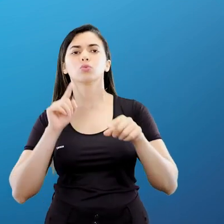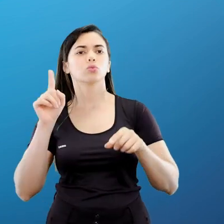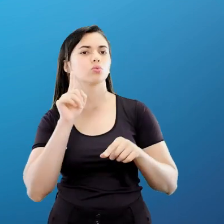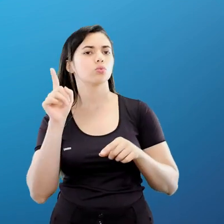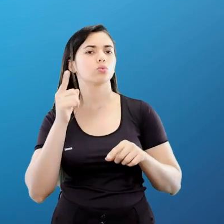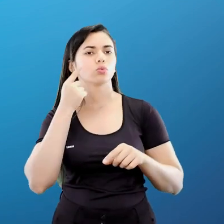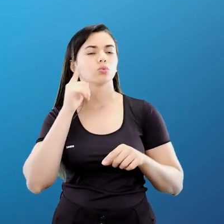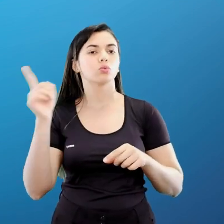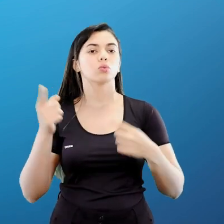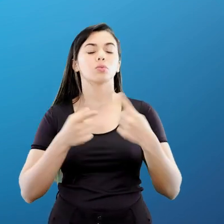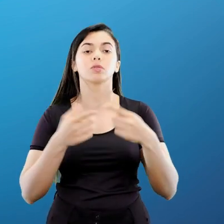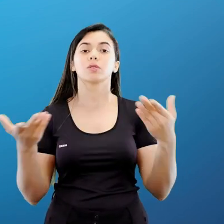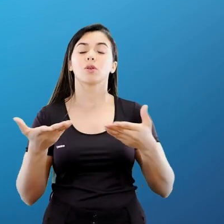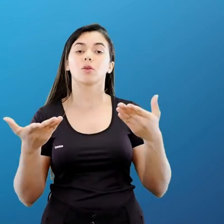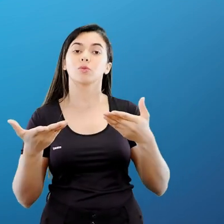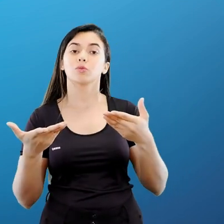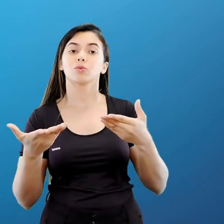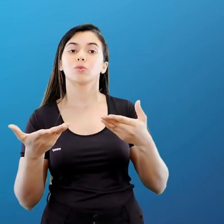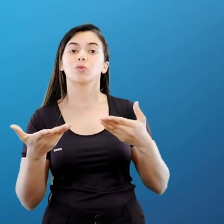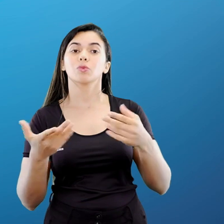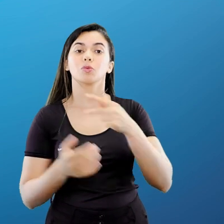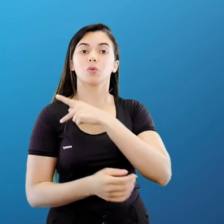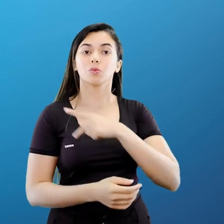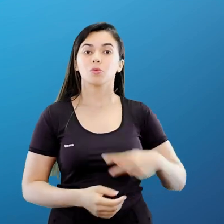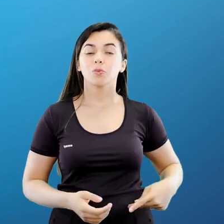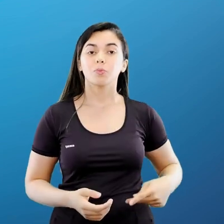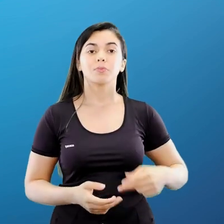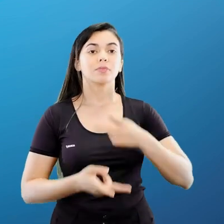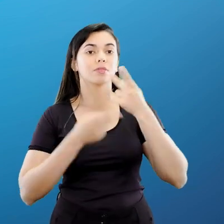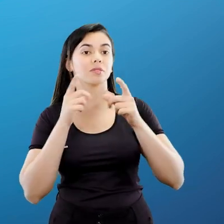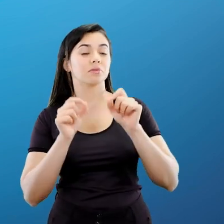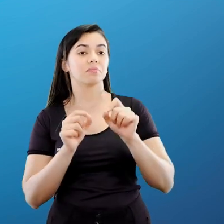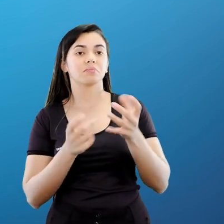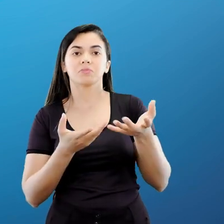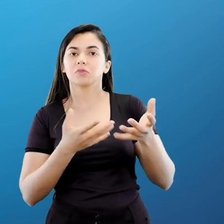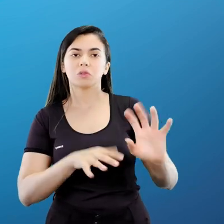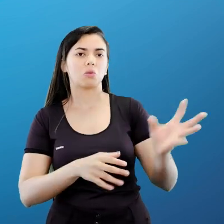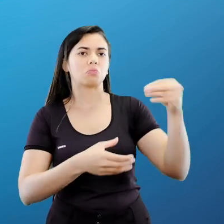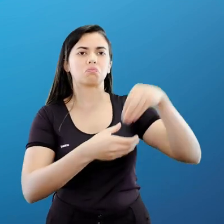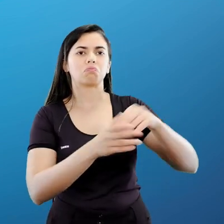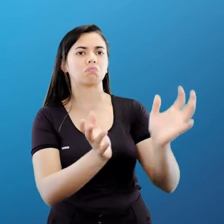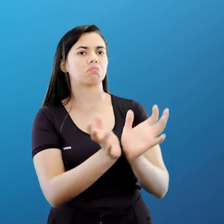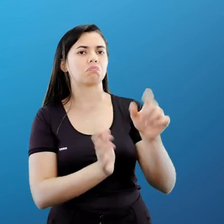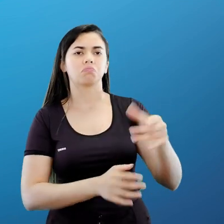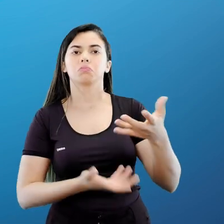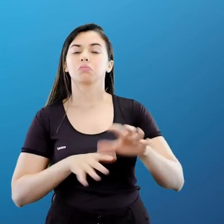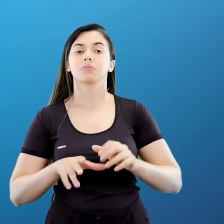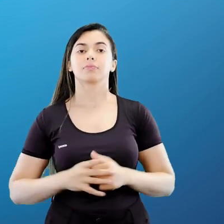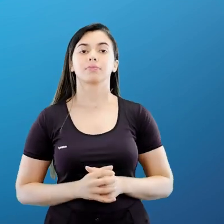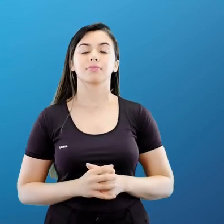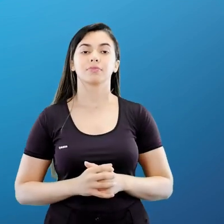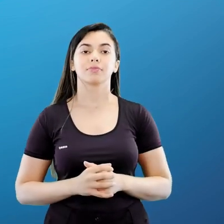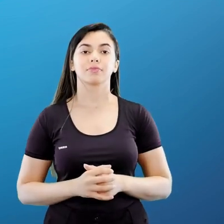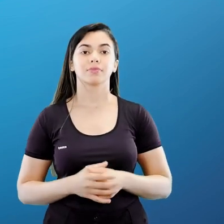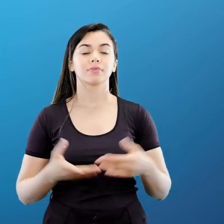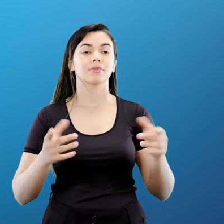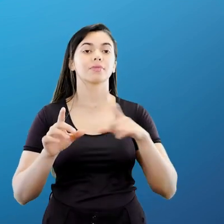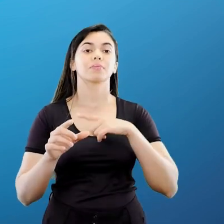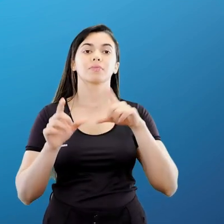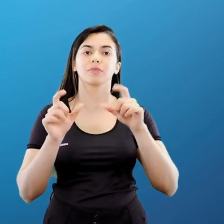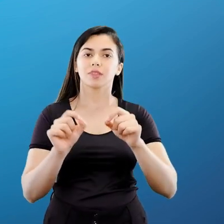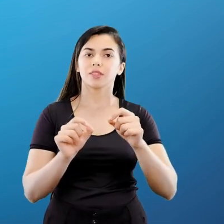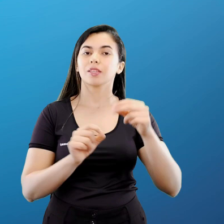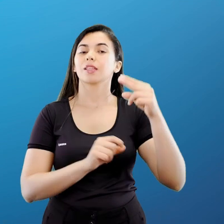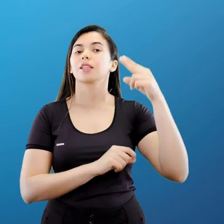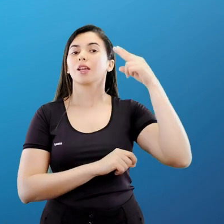eleito, Javier Millet, disse, não vamos mais. Obrigado? nada. Aí nós temos a Arábia Saudita, tá confirmada. O